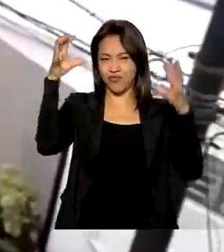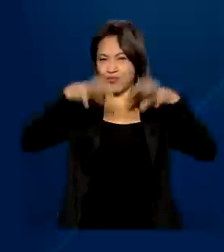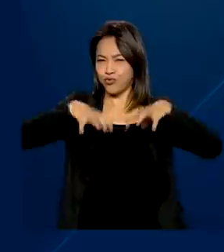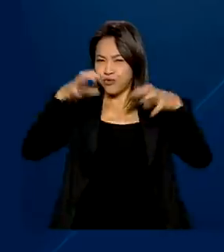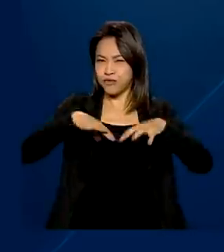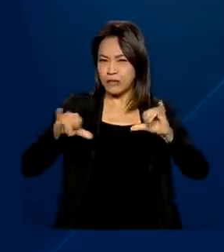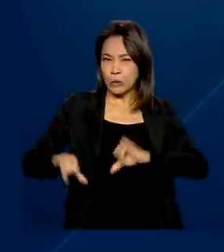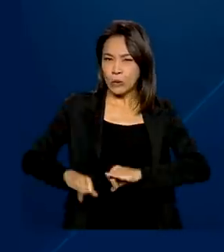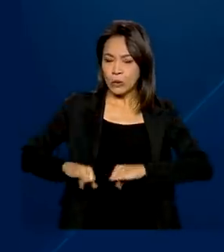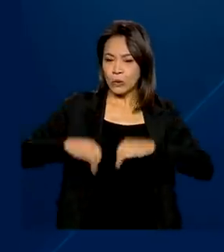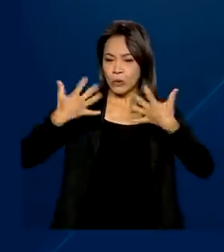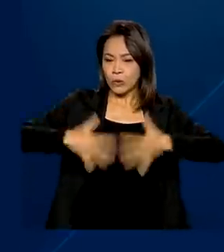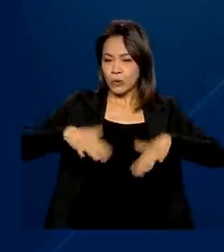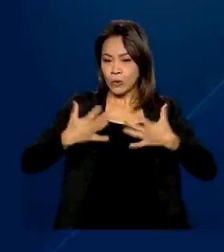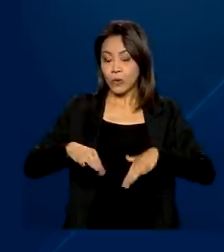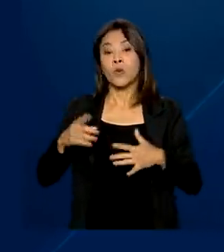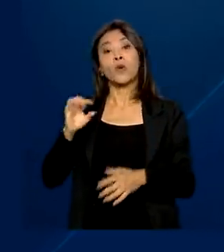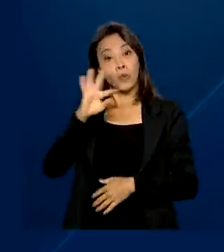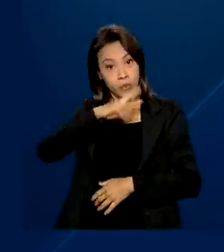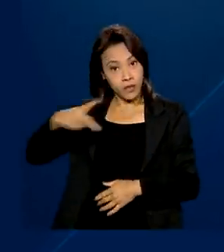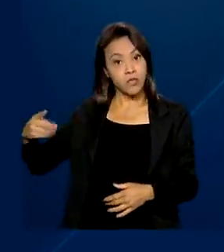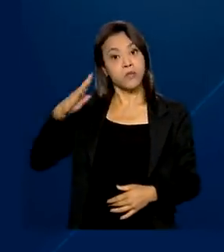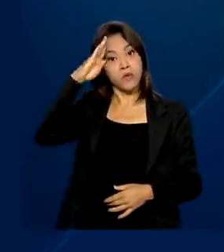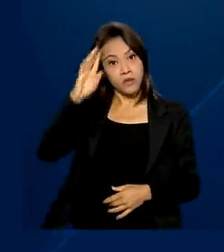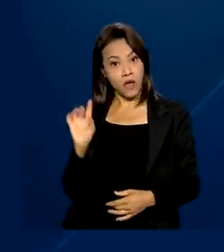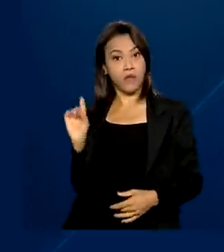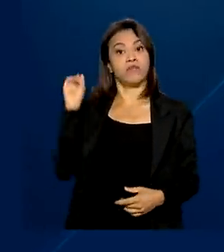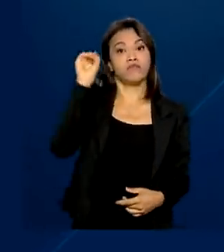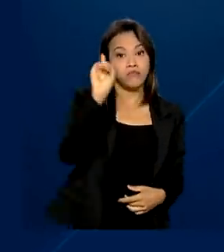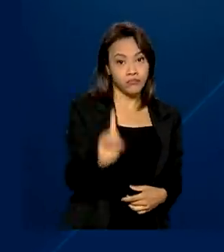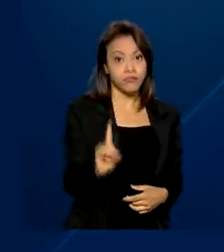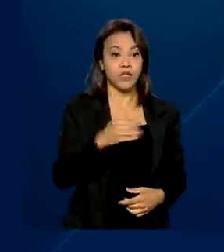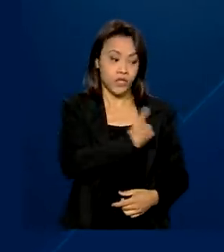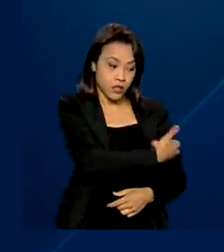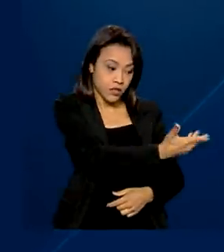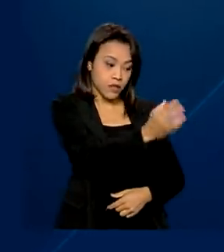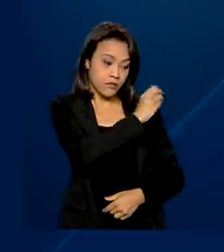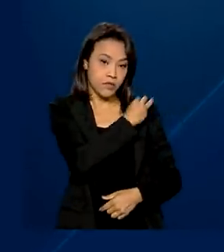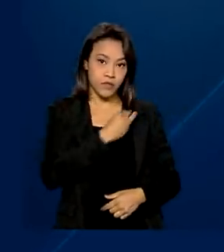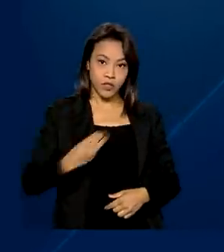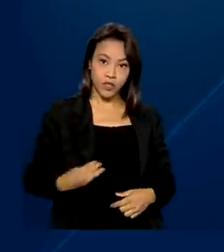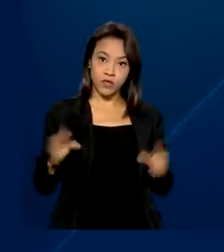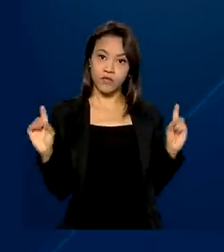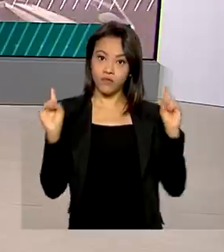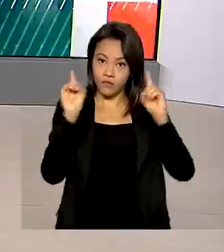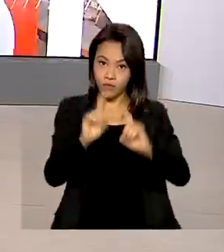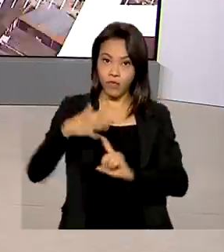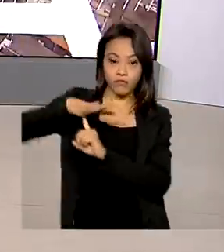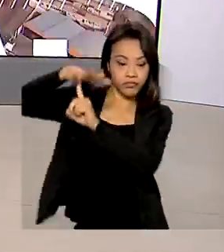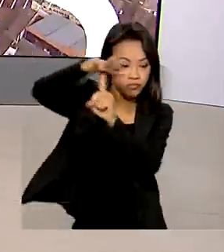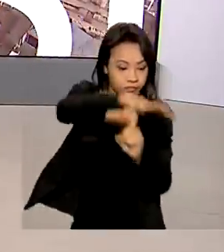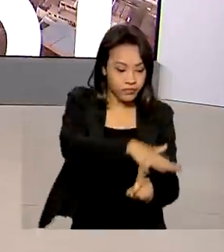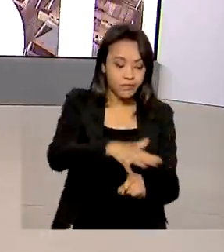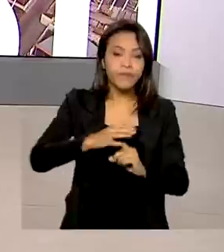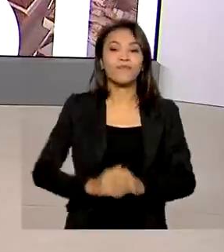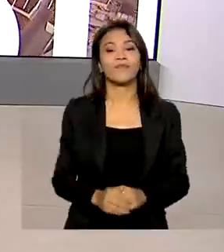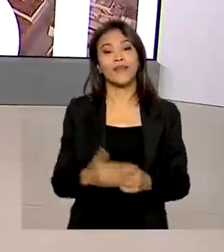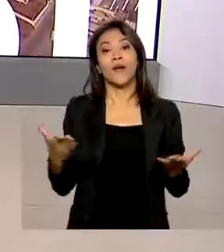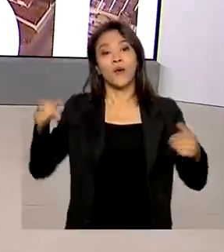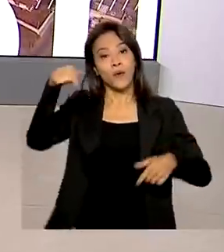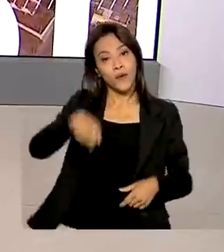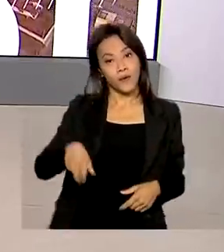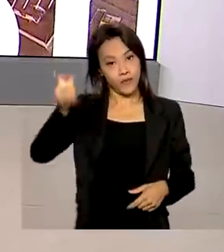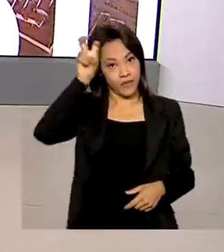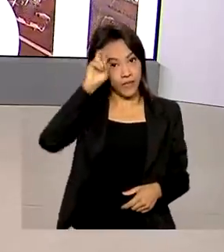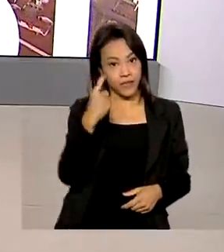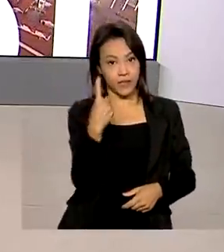logo após retornar da viagem, o presidente Jair Bolsonaro e ministros vão sobrevoar a região. Quinta-feira, 17